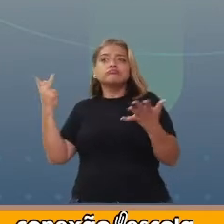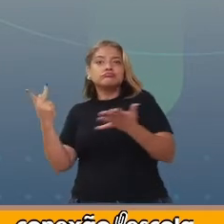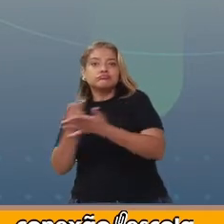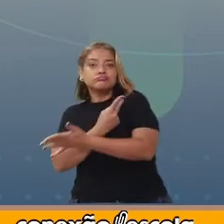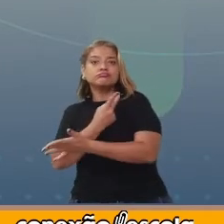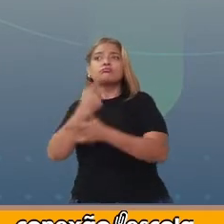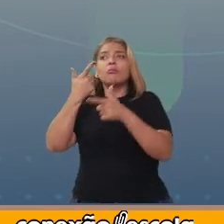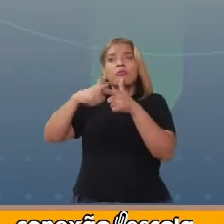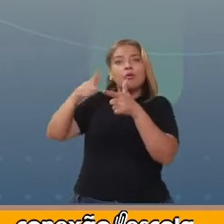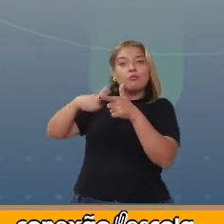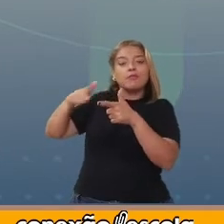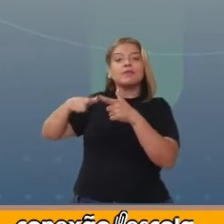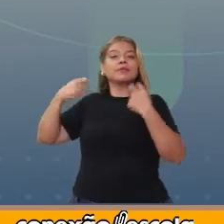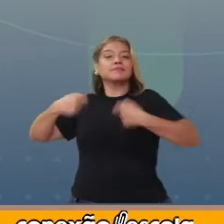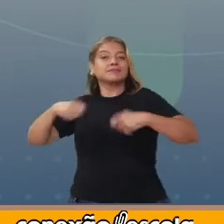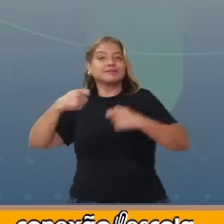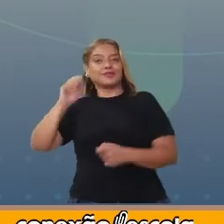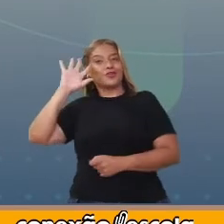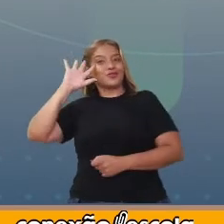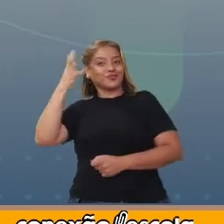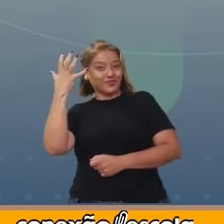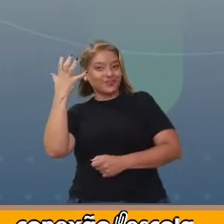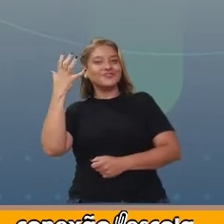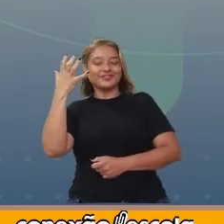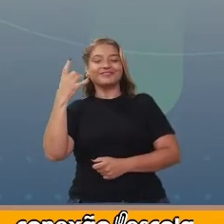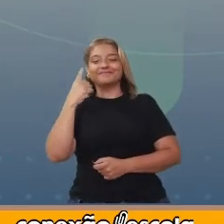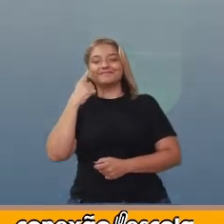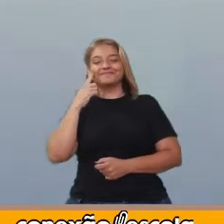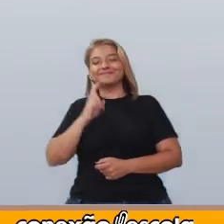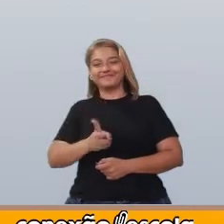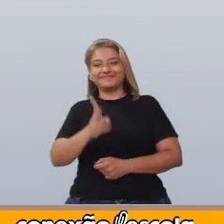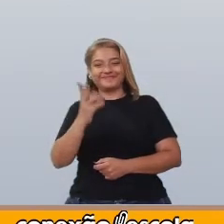solucionado. Vamos continuar!